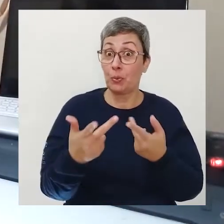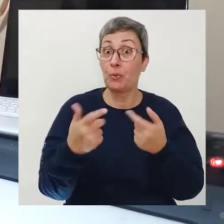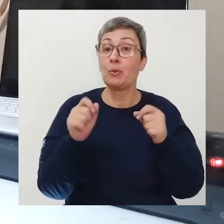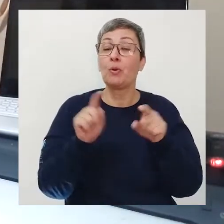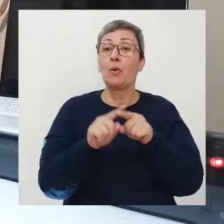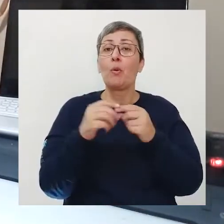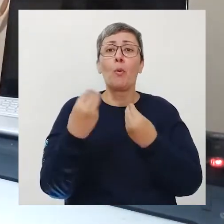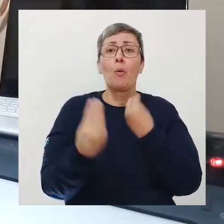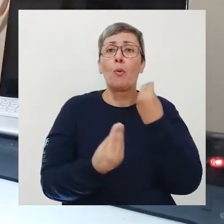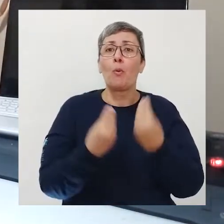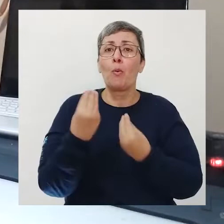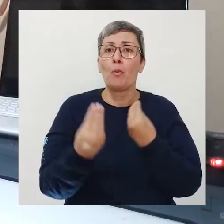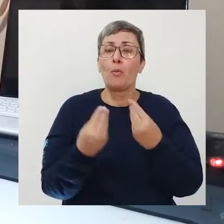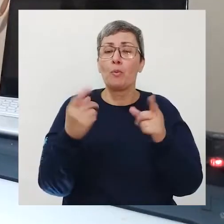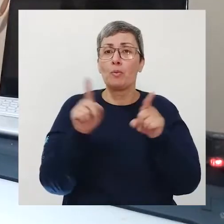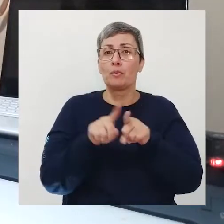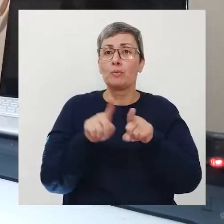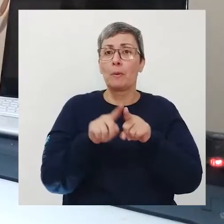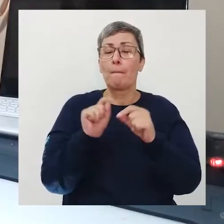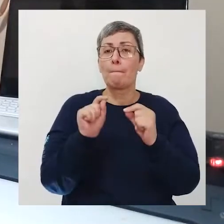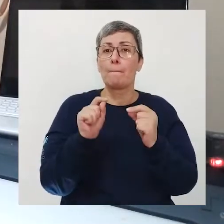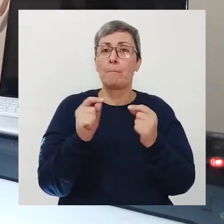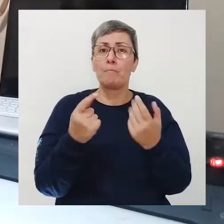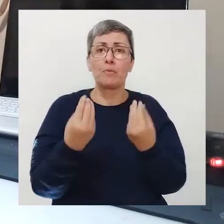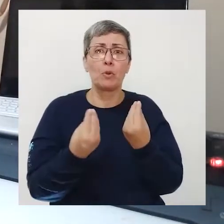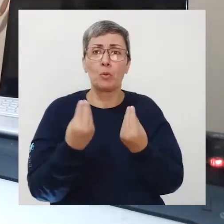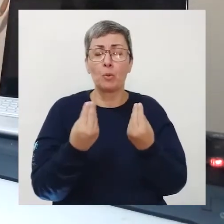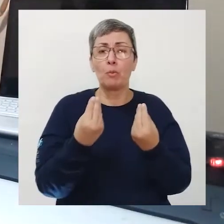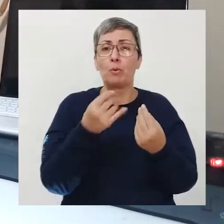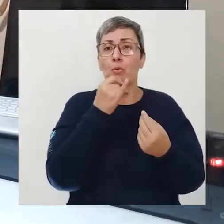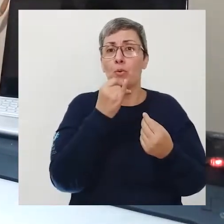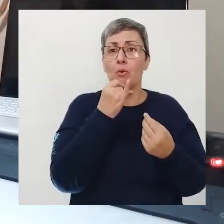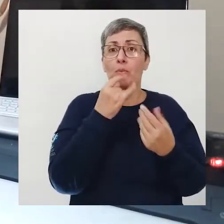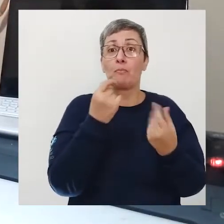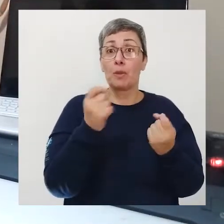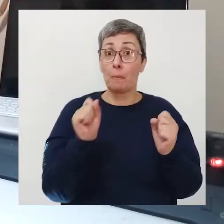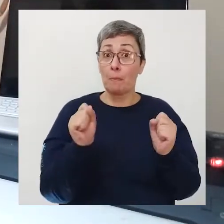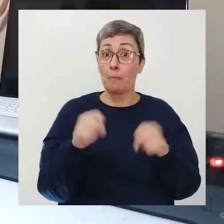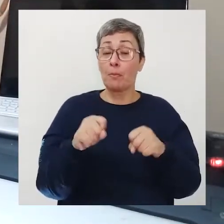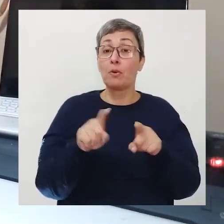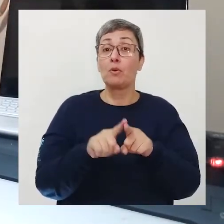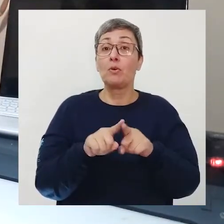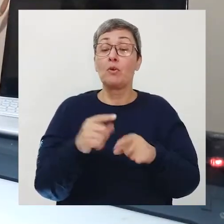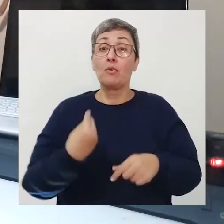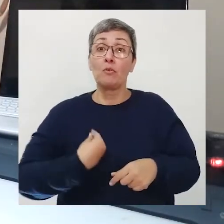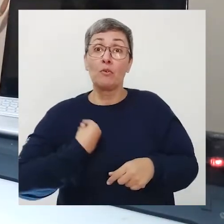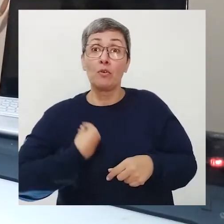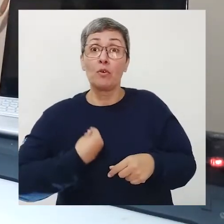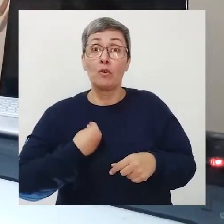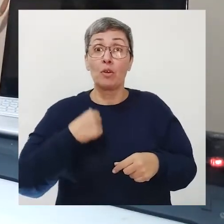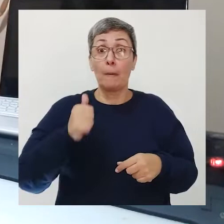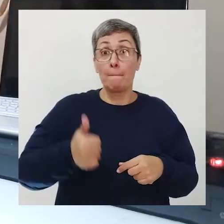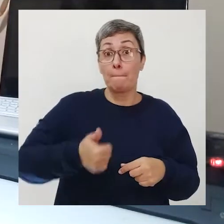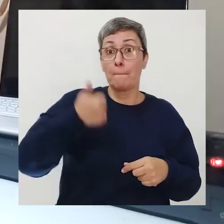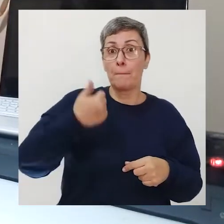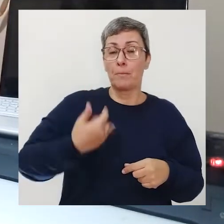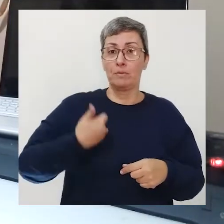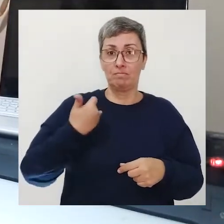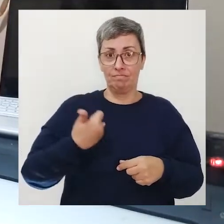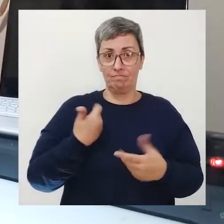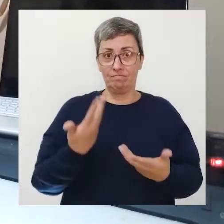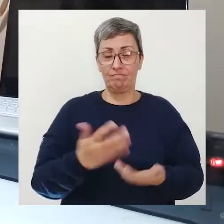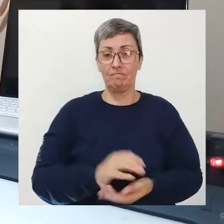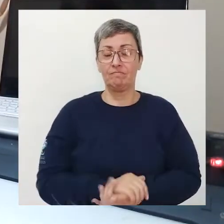então vocês sabiam que há muitos grupos de terceira idade sabiam